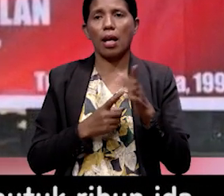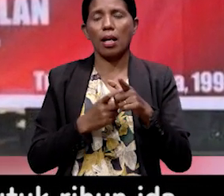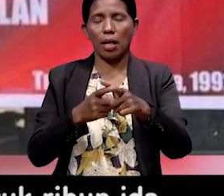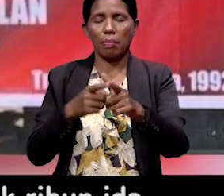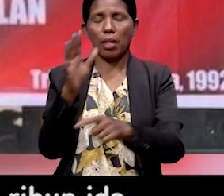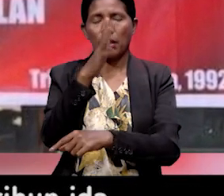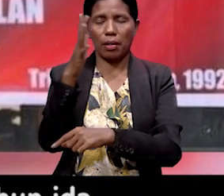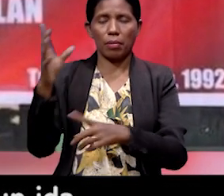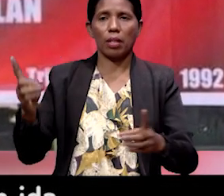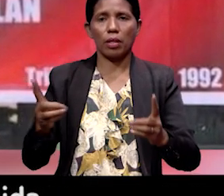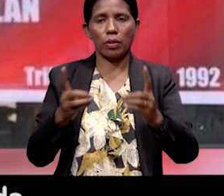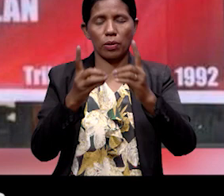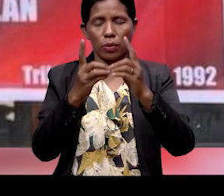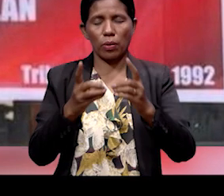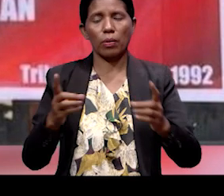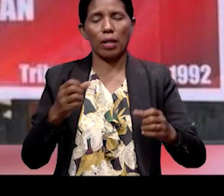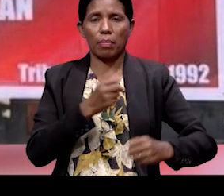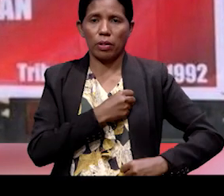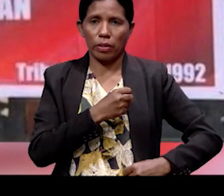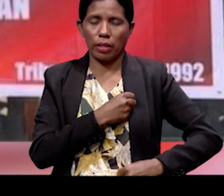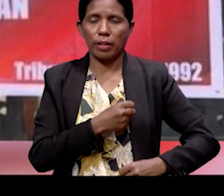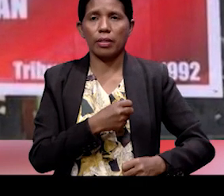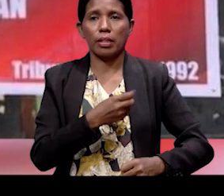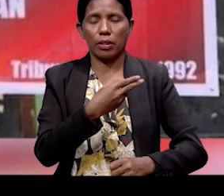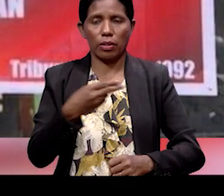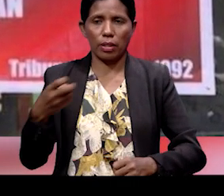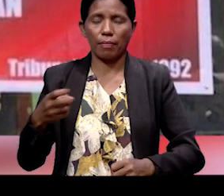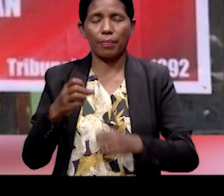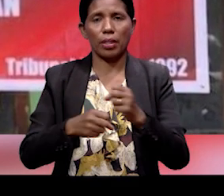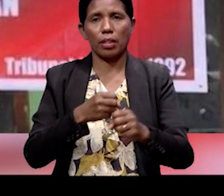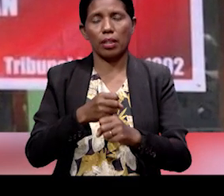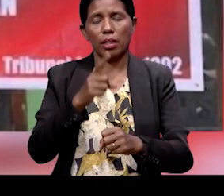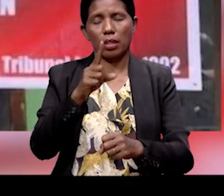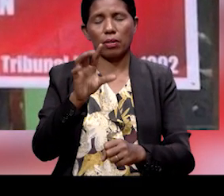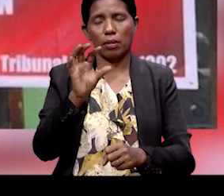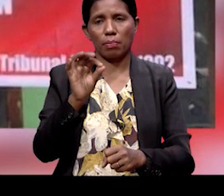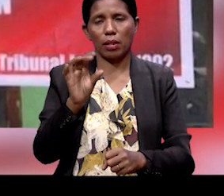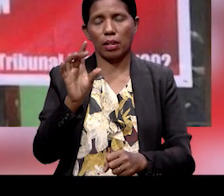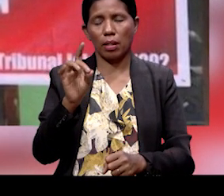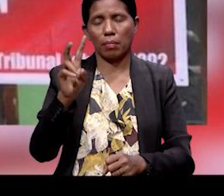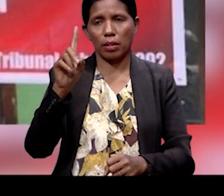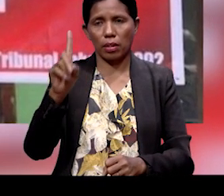resisti a sorokupasang Indonesia. Ia tindanrihung ida atusia walau nuluresing ida, ia